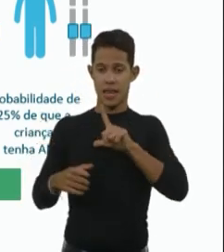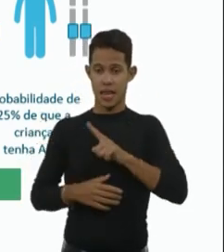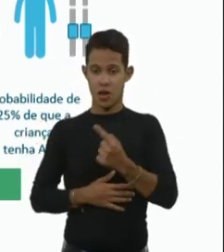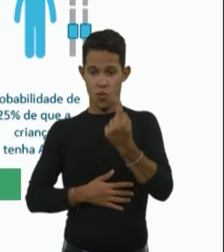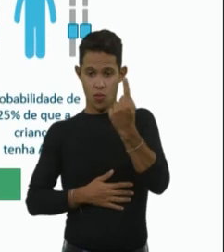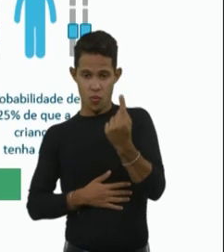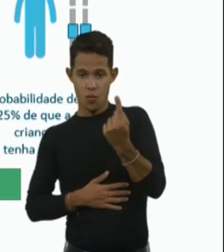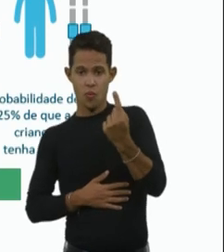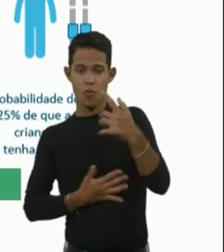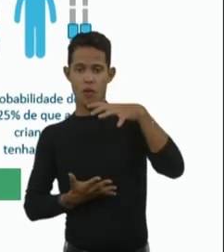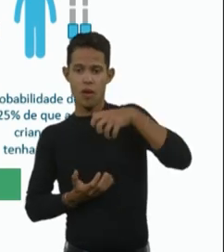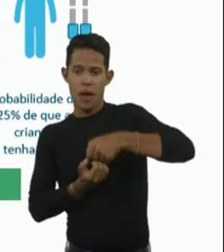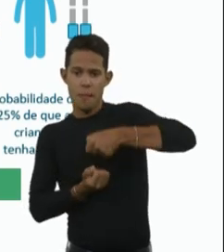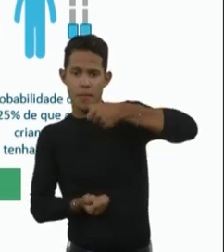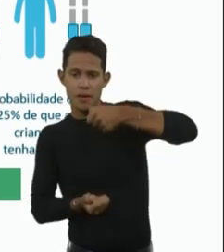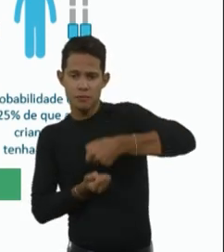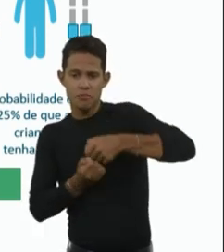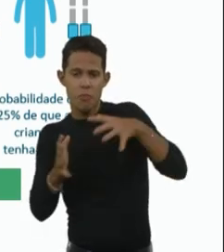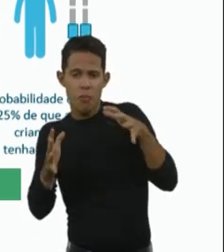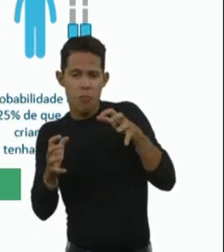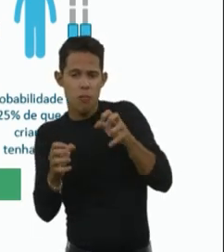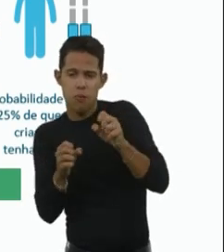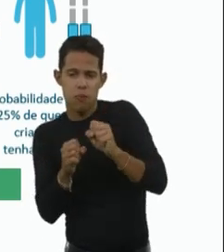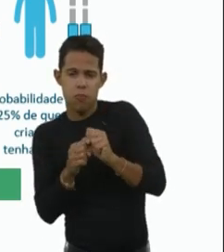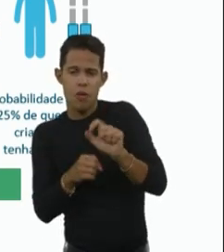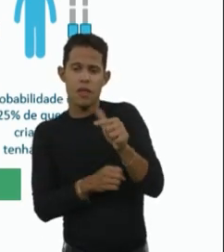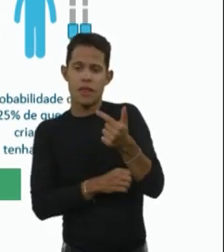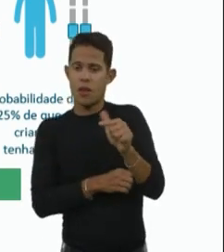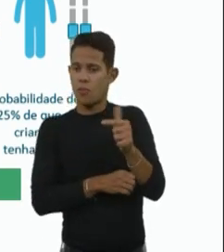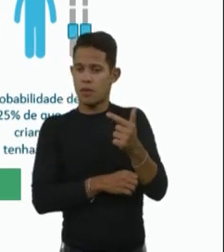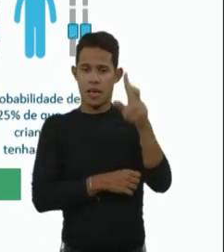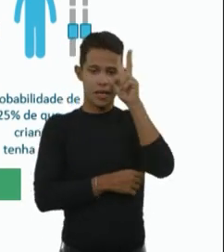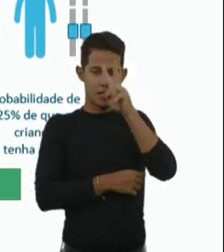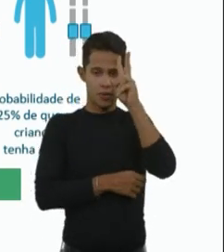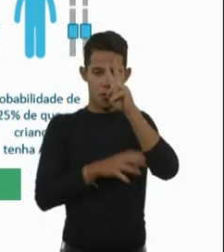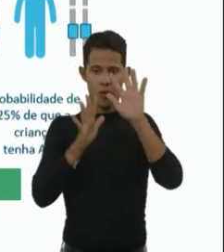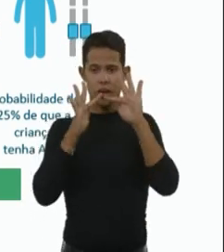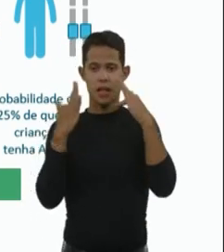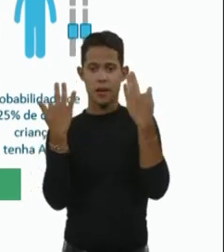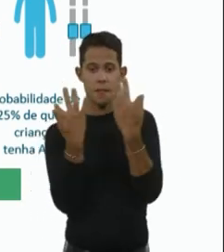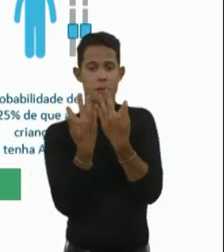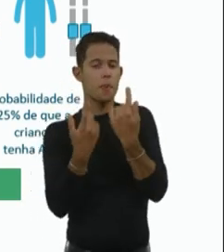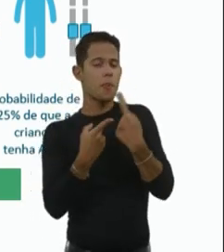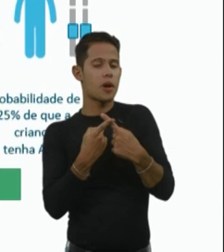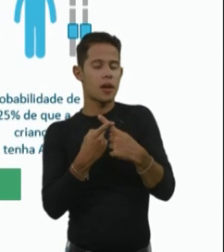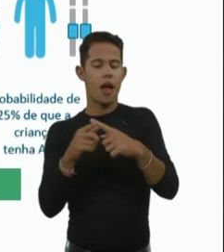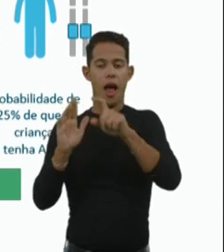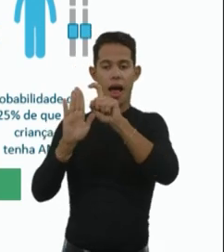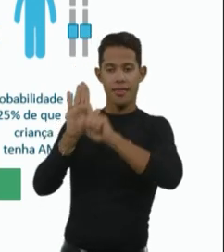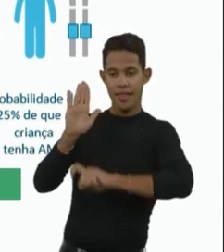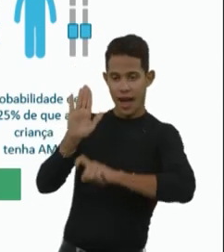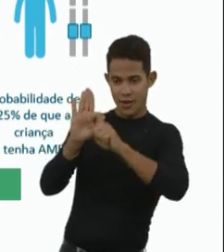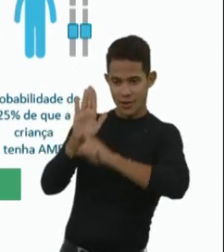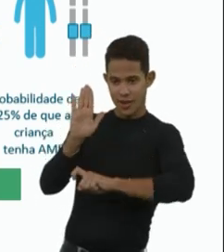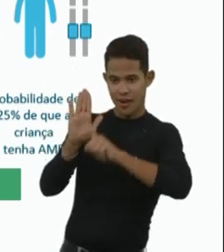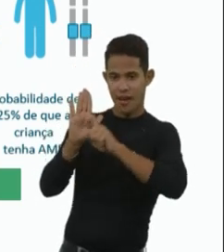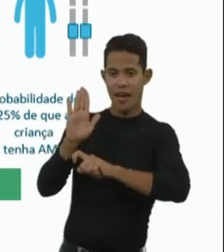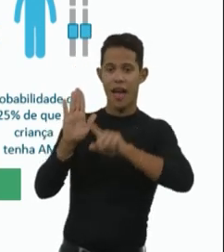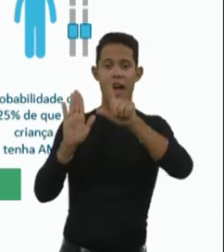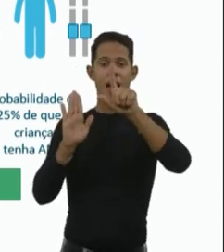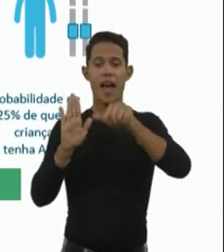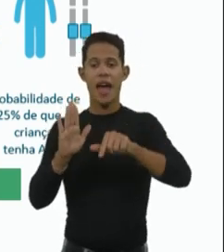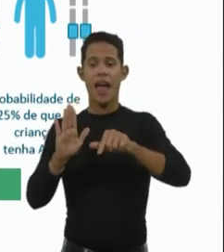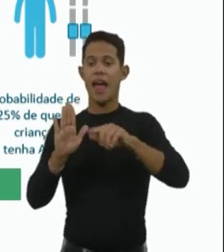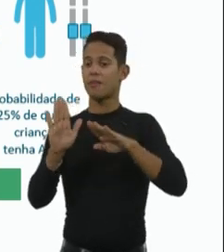atrofia muscular espinhal, eu não tenho história familiar, porque a taxa de portadores, ela é extremamente